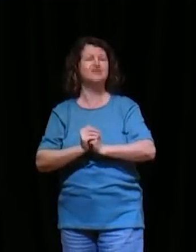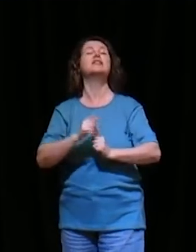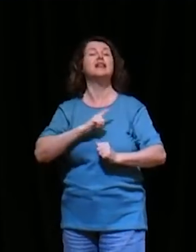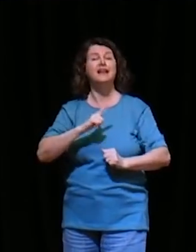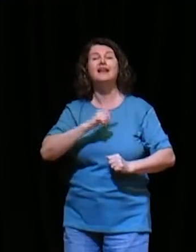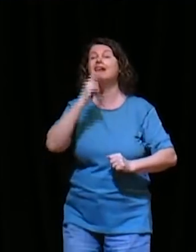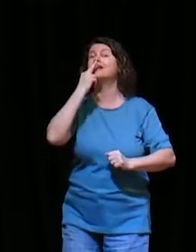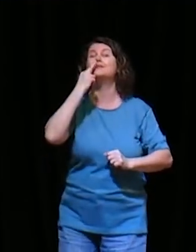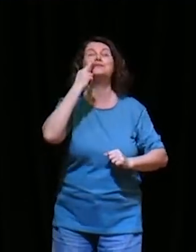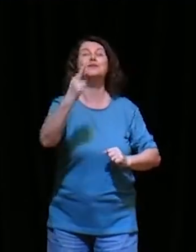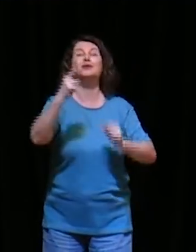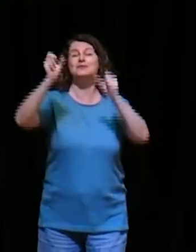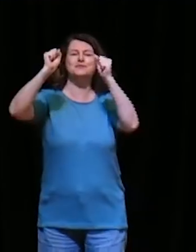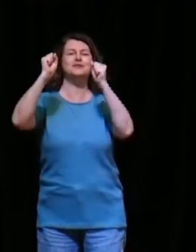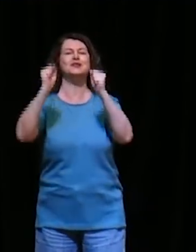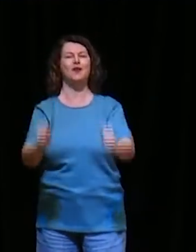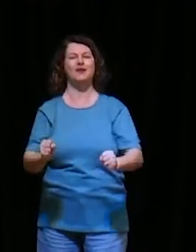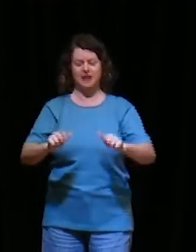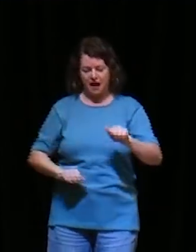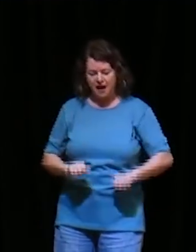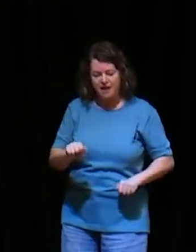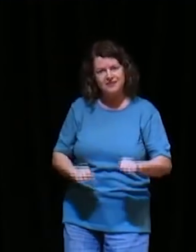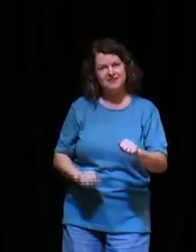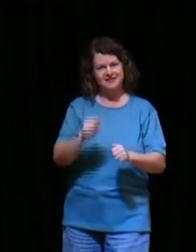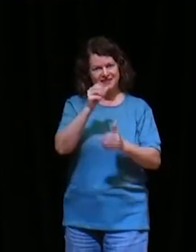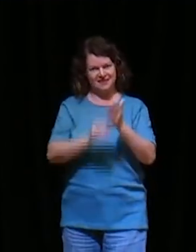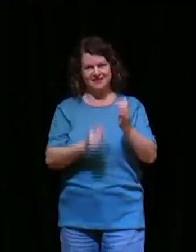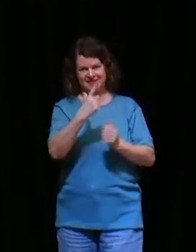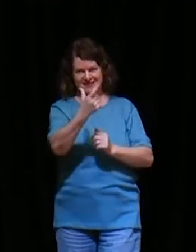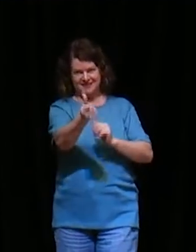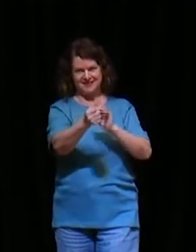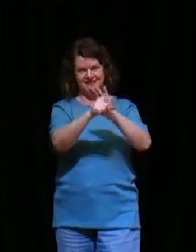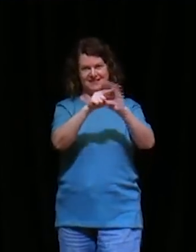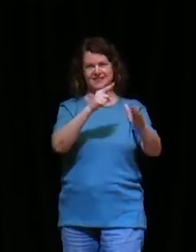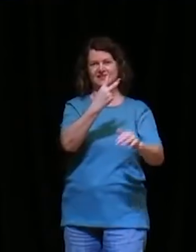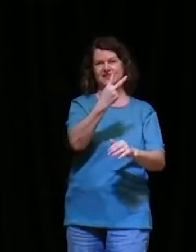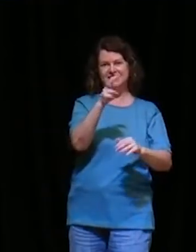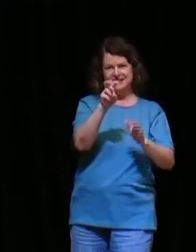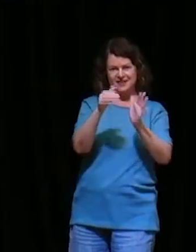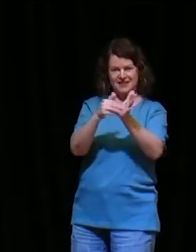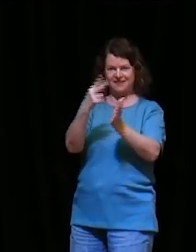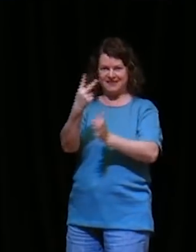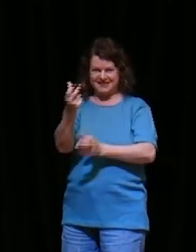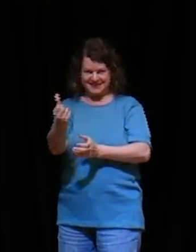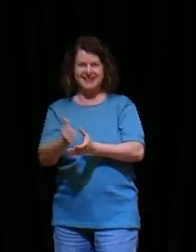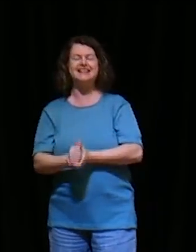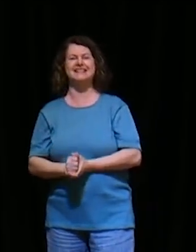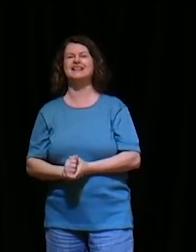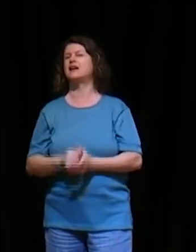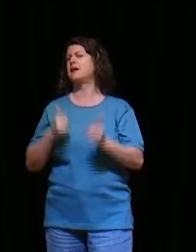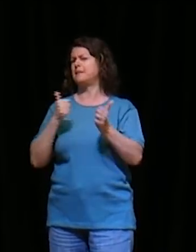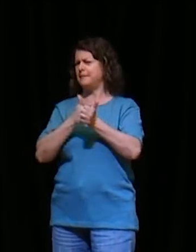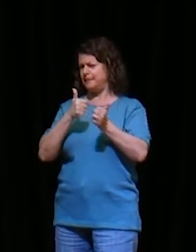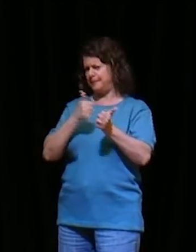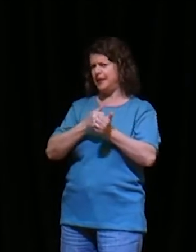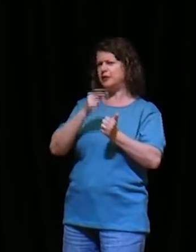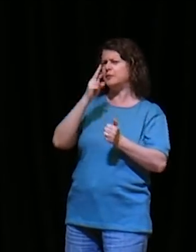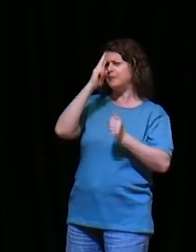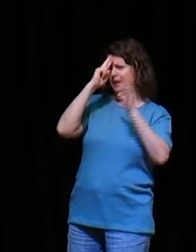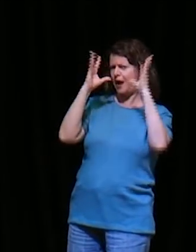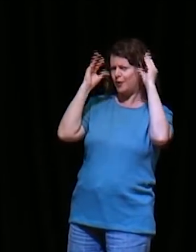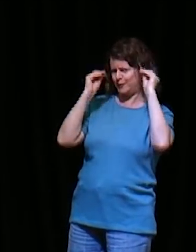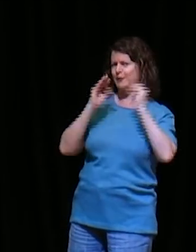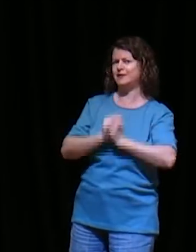respostas, poderosas, em atos 16, de 25 a 26, está ali, perto da meia noite, Paulo e Silvas,